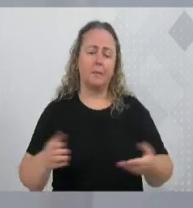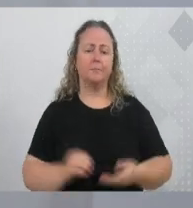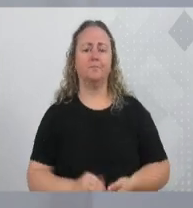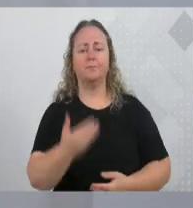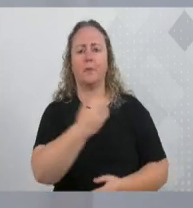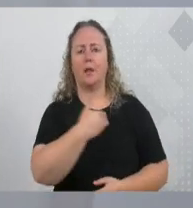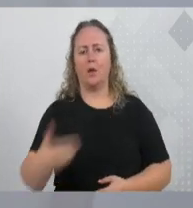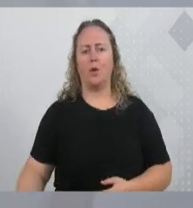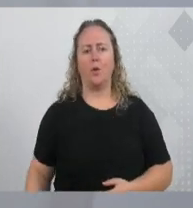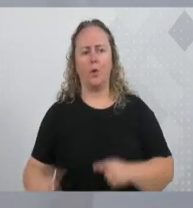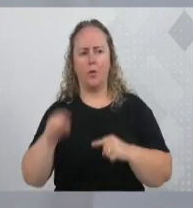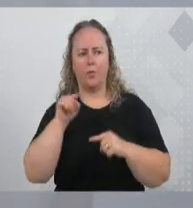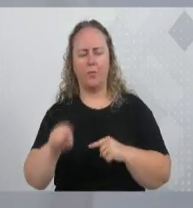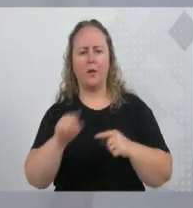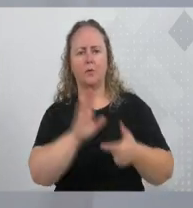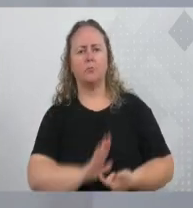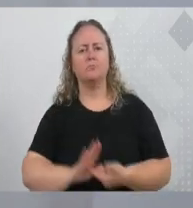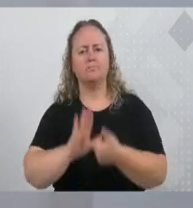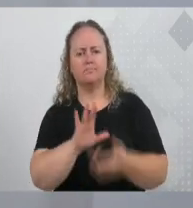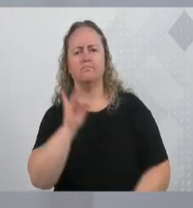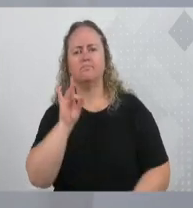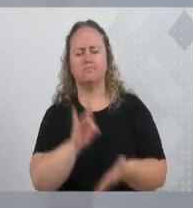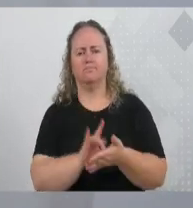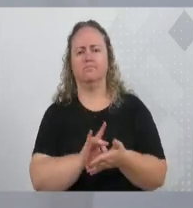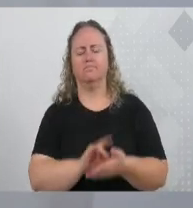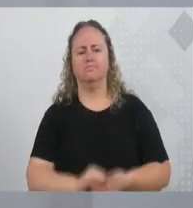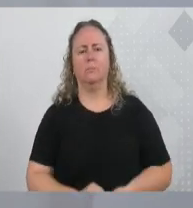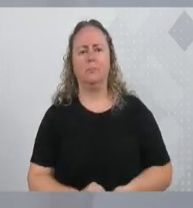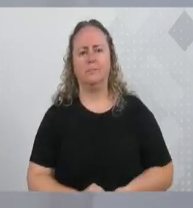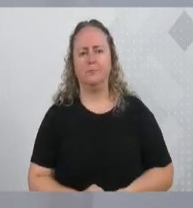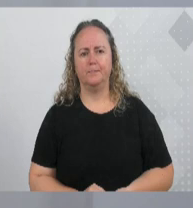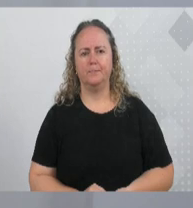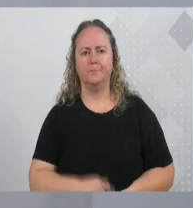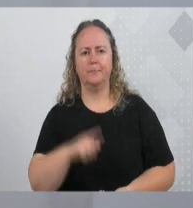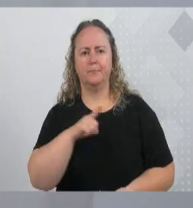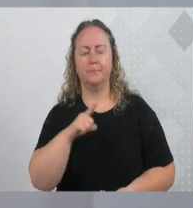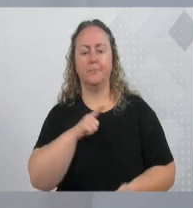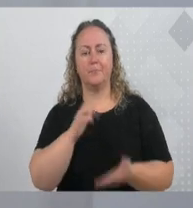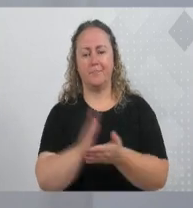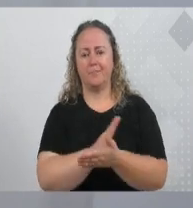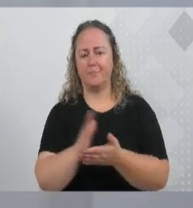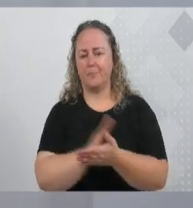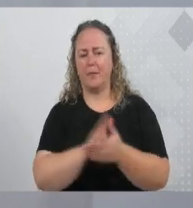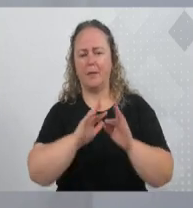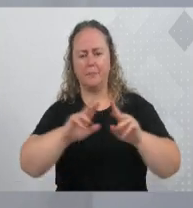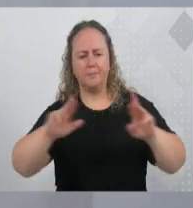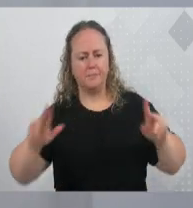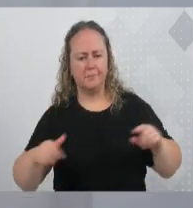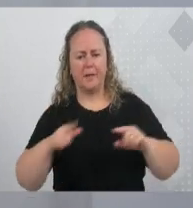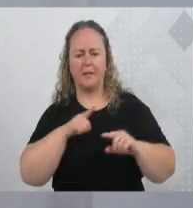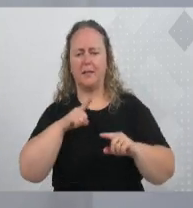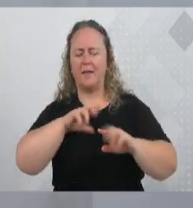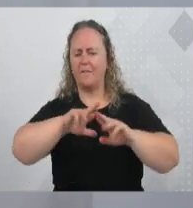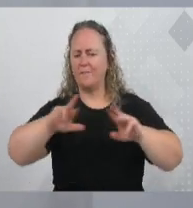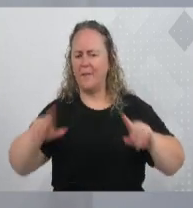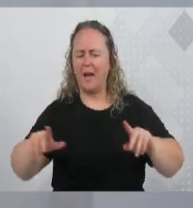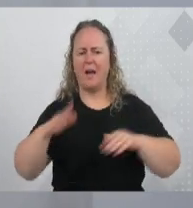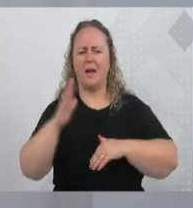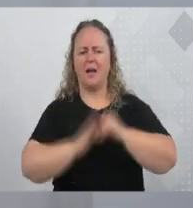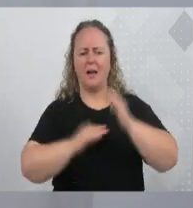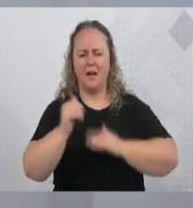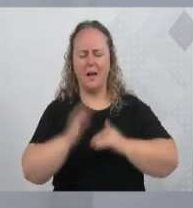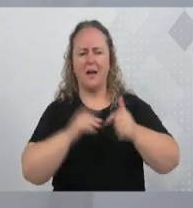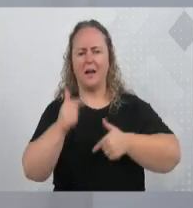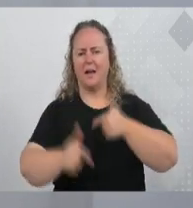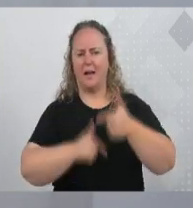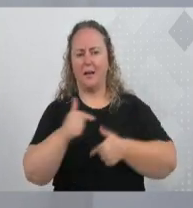está aí, está realmente mostrando o resultado. Então, aliás, tenho muita coisa para trazer em breve com relação a várias obras que estão em andamento, mais notícias sobre a